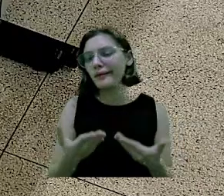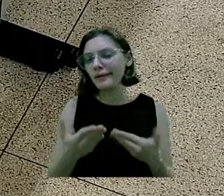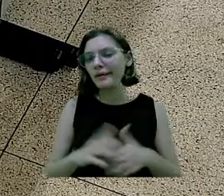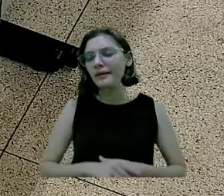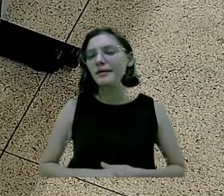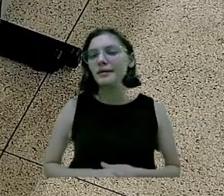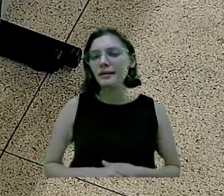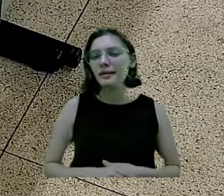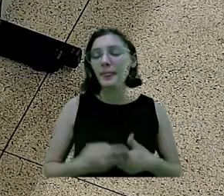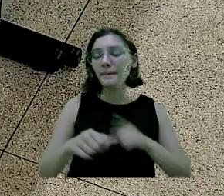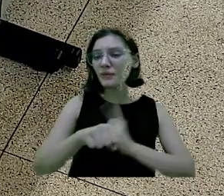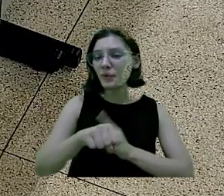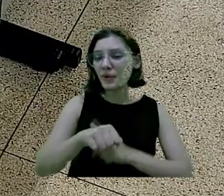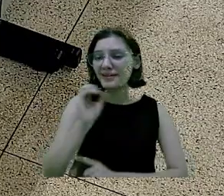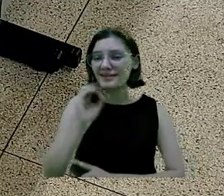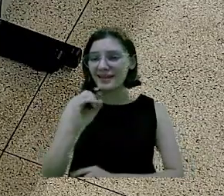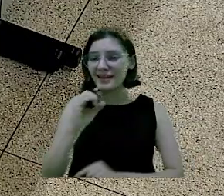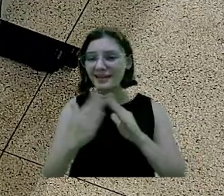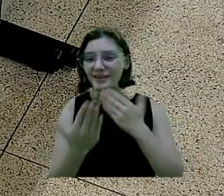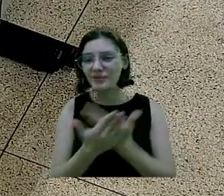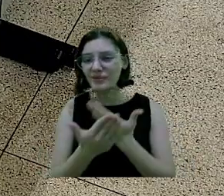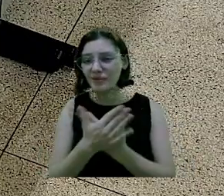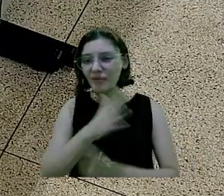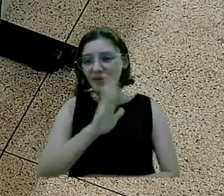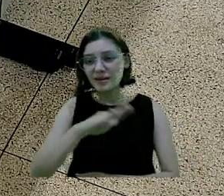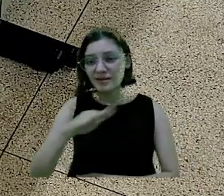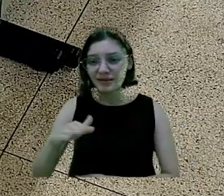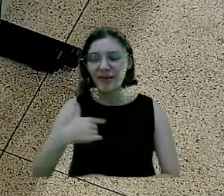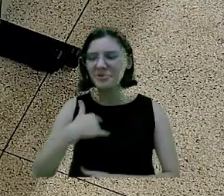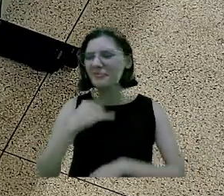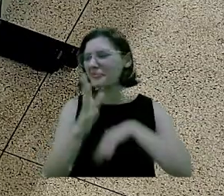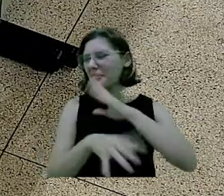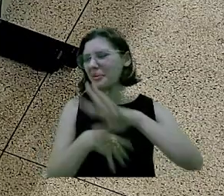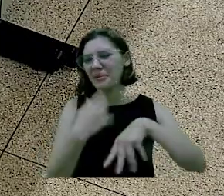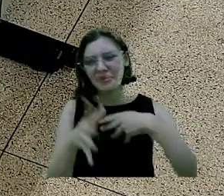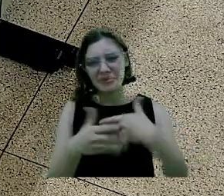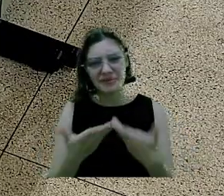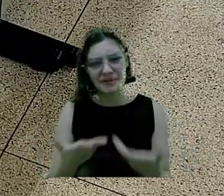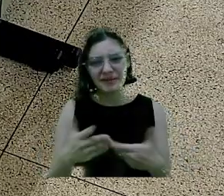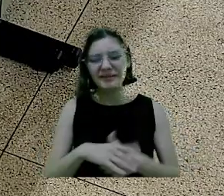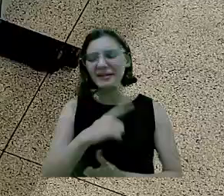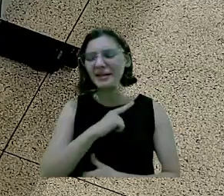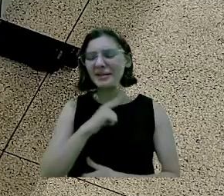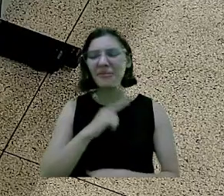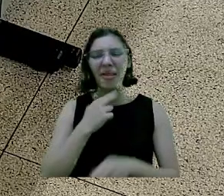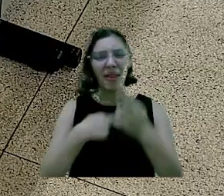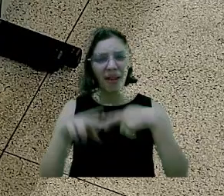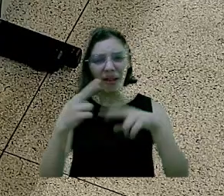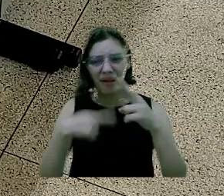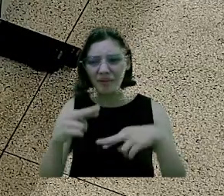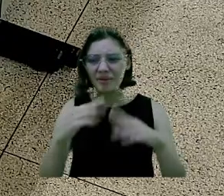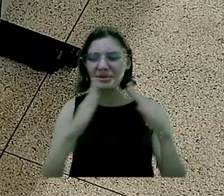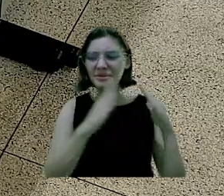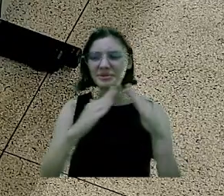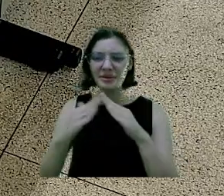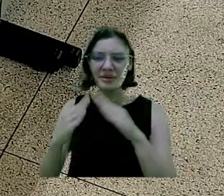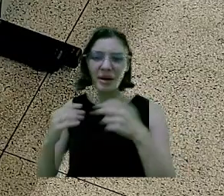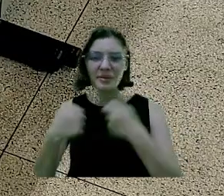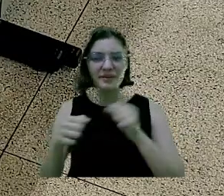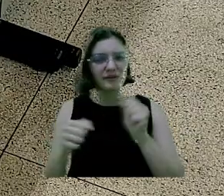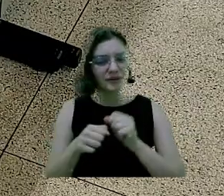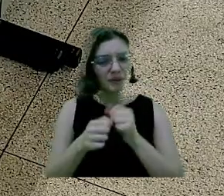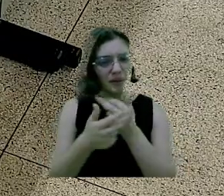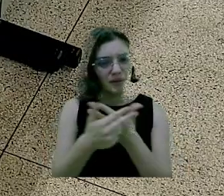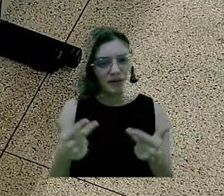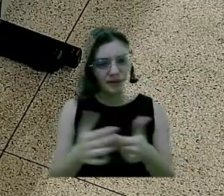porque na hora de saída da escola, das crianças ali, ali vira um caos, e está tendo bastante reclamações dos moradores,